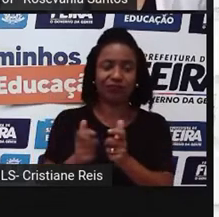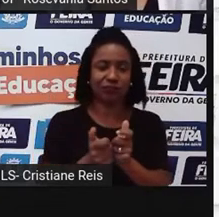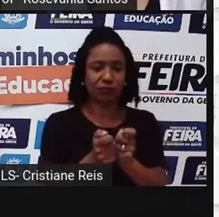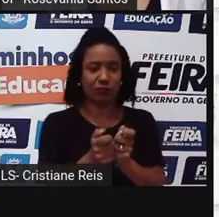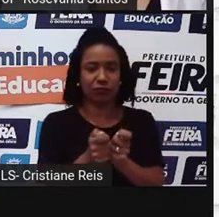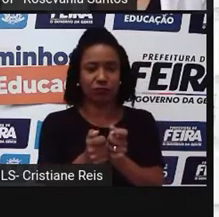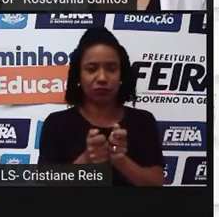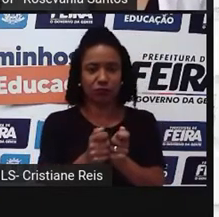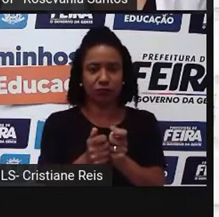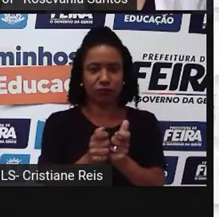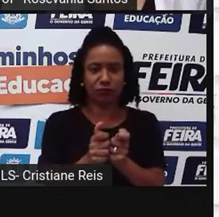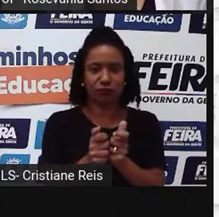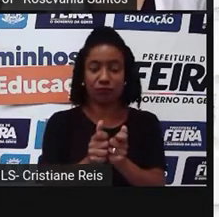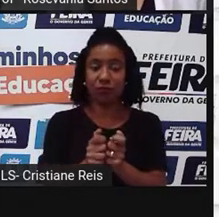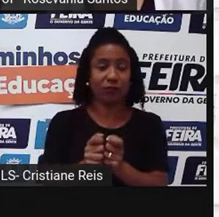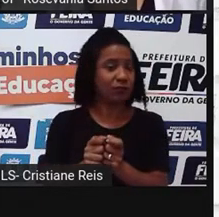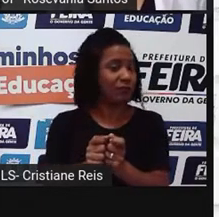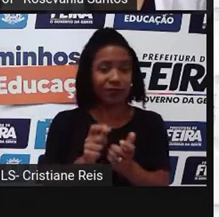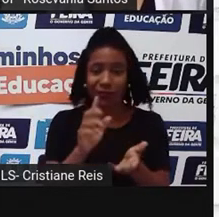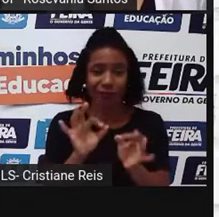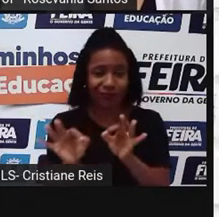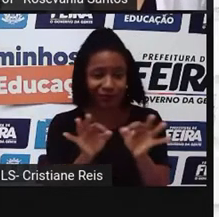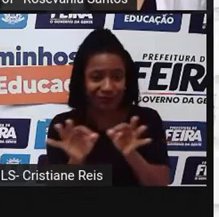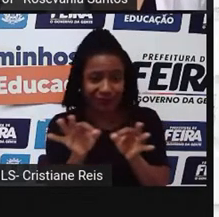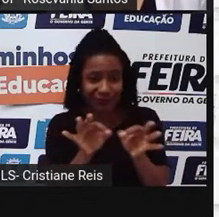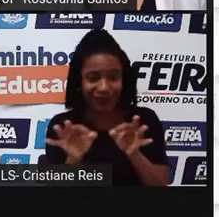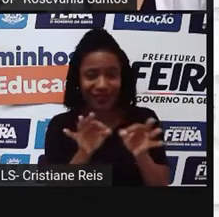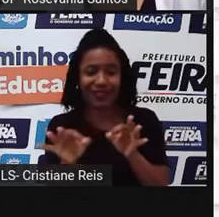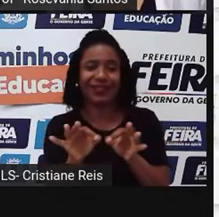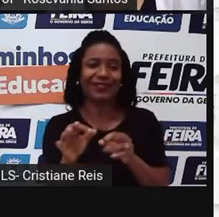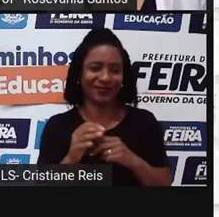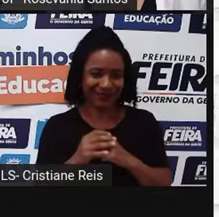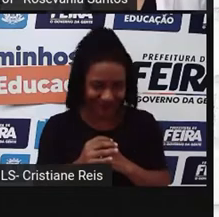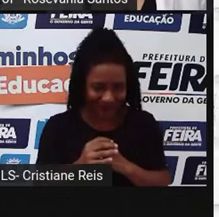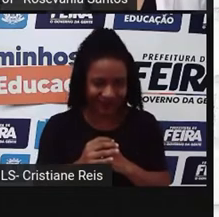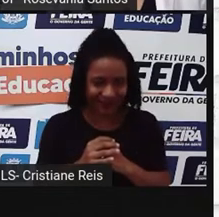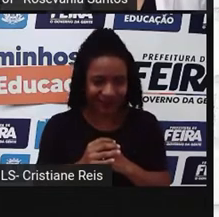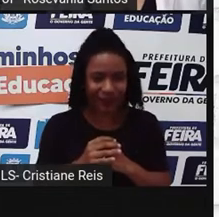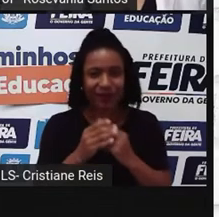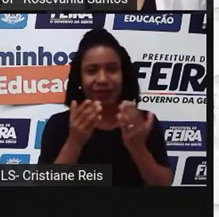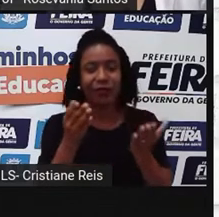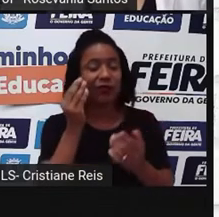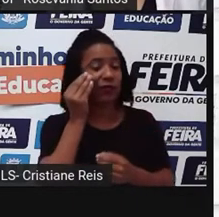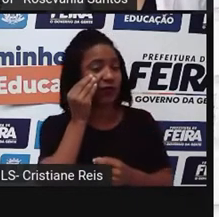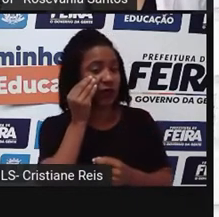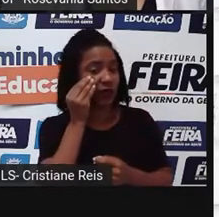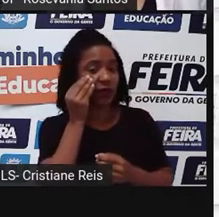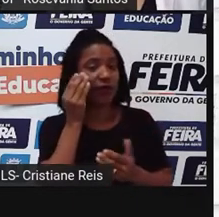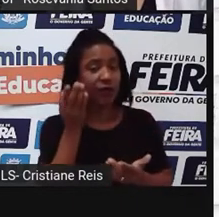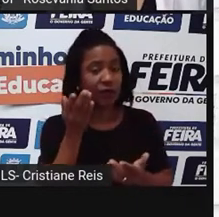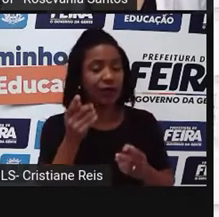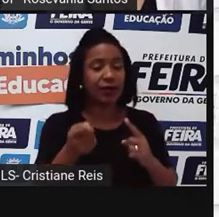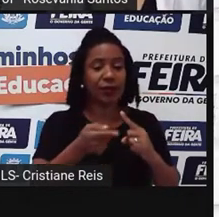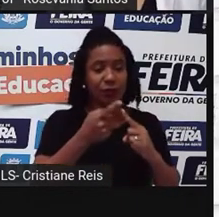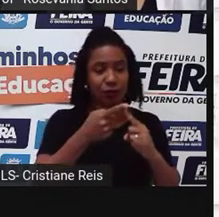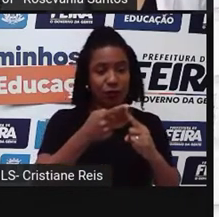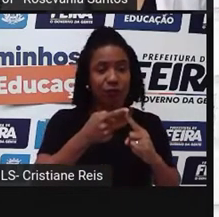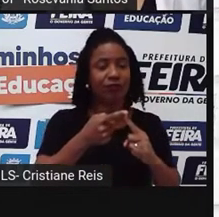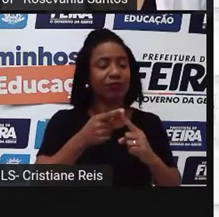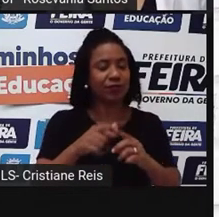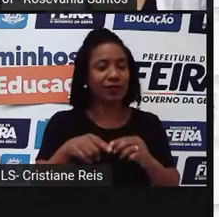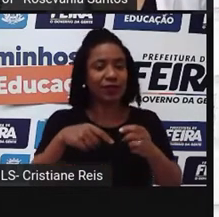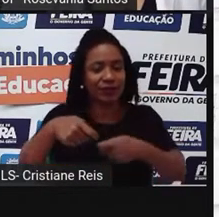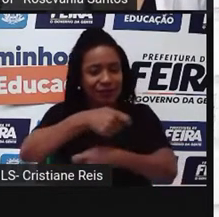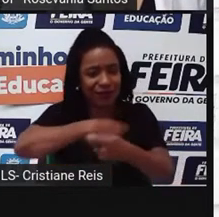tecnologia dentro dessas atividades comerciais. Mas a ideia é que um é mais para o mercado interno. E a outra